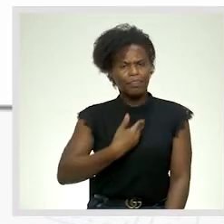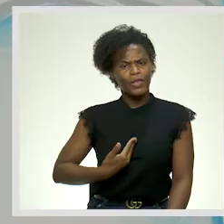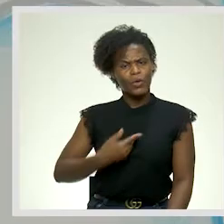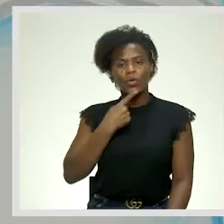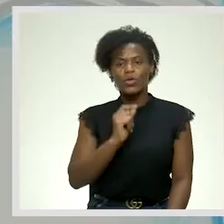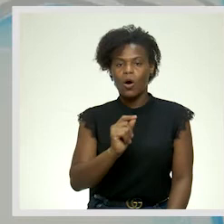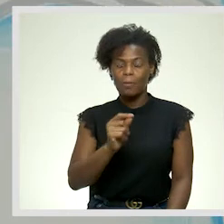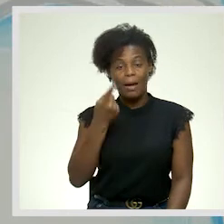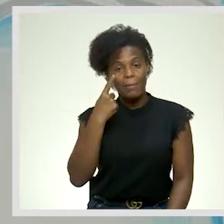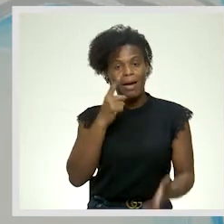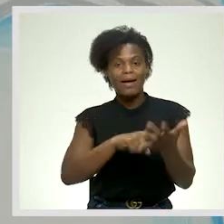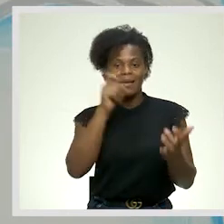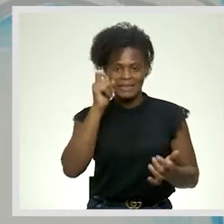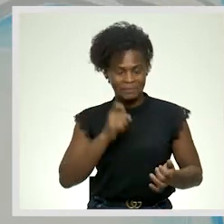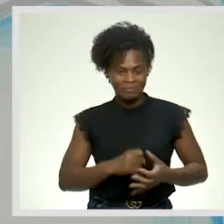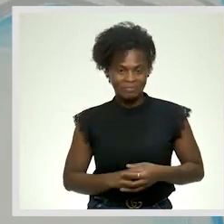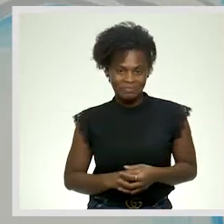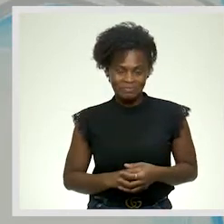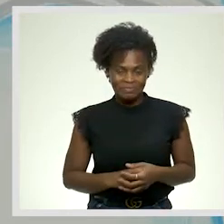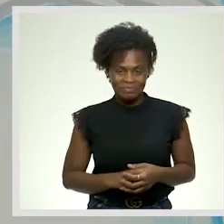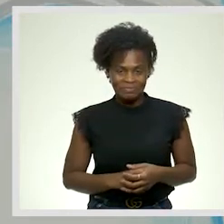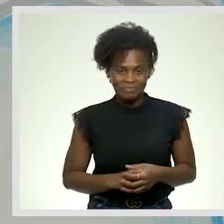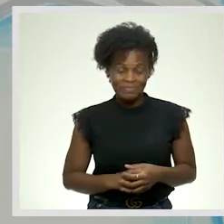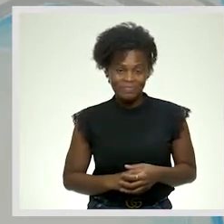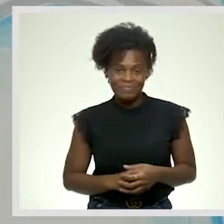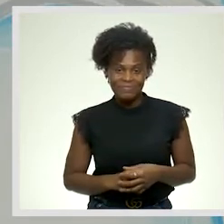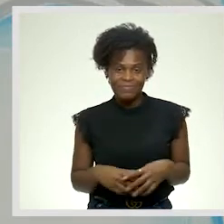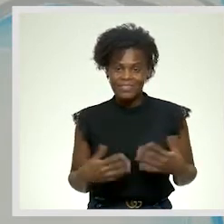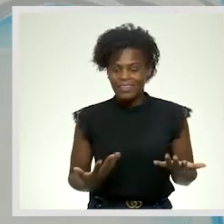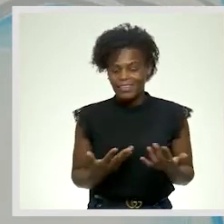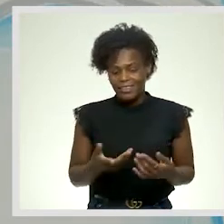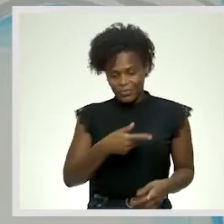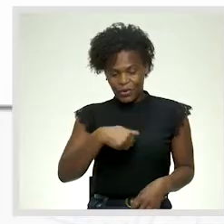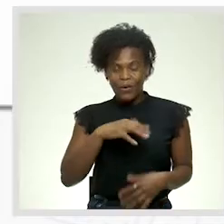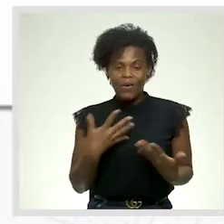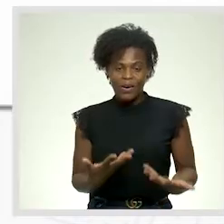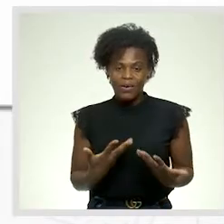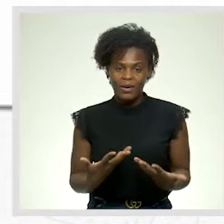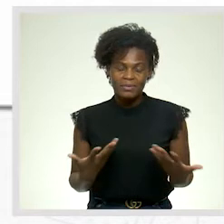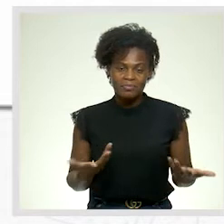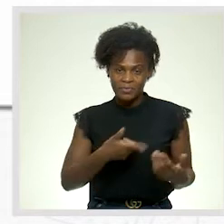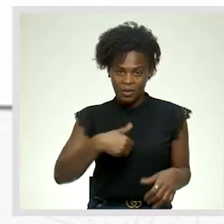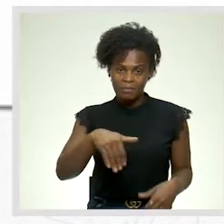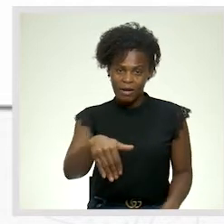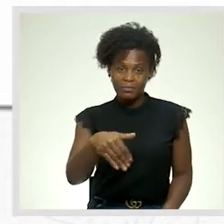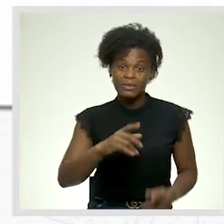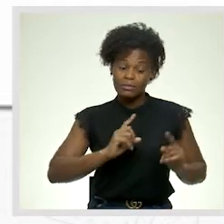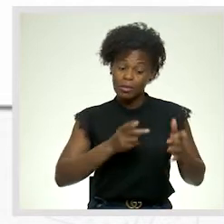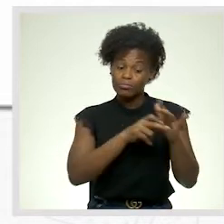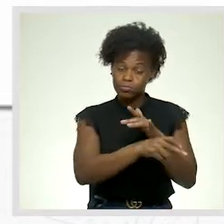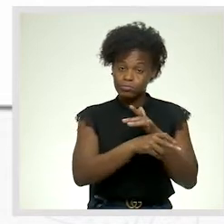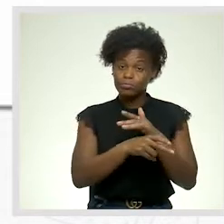é conhecido os Estados Unidos da América. Neste momento, então, vamos entrar logo